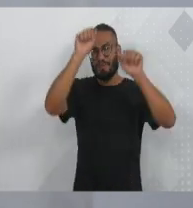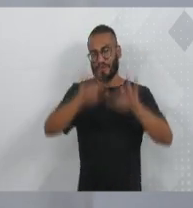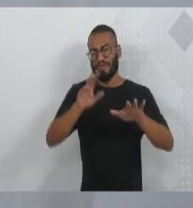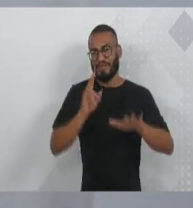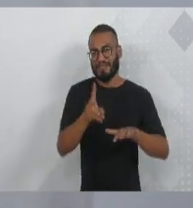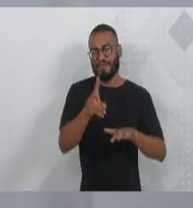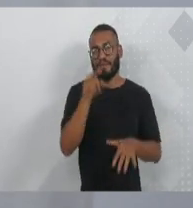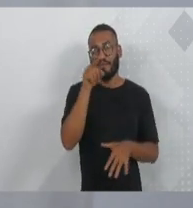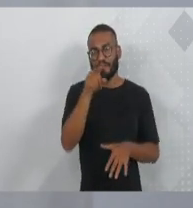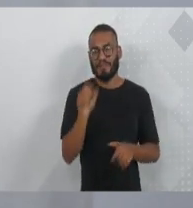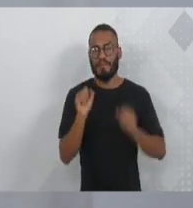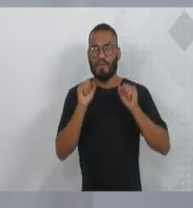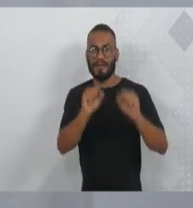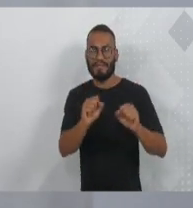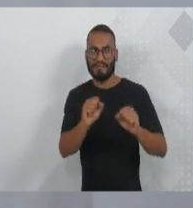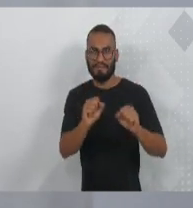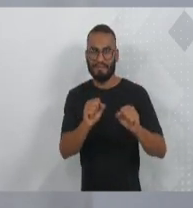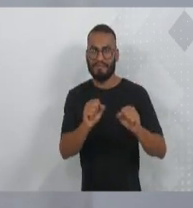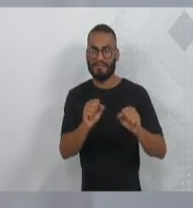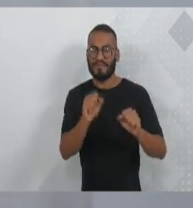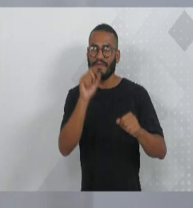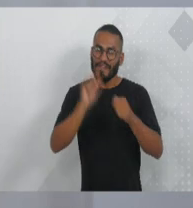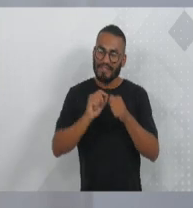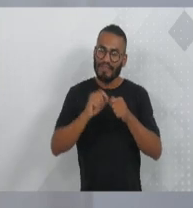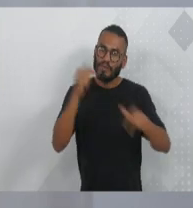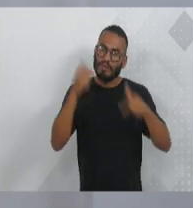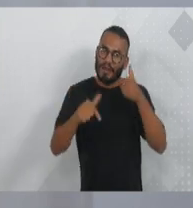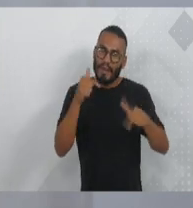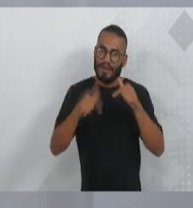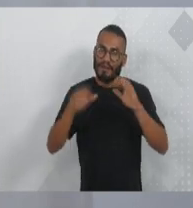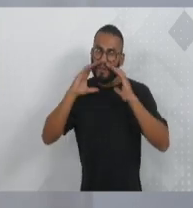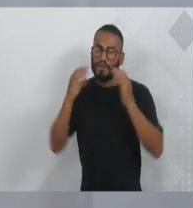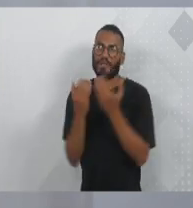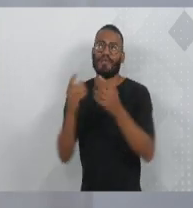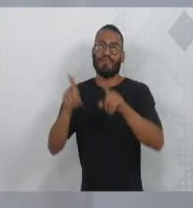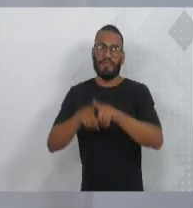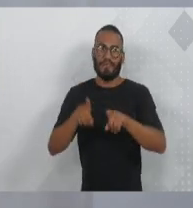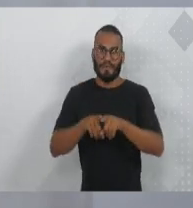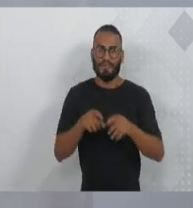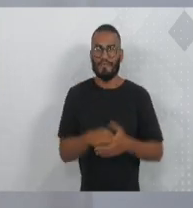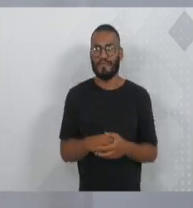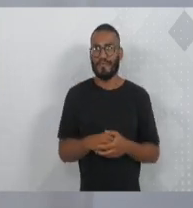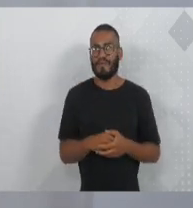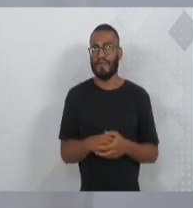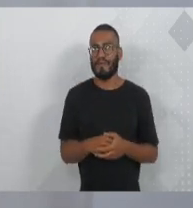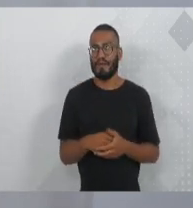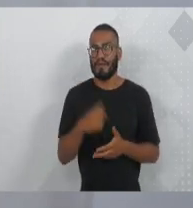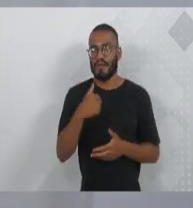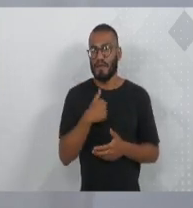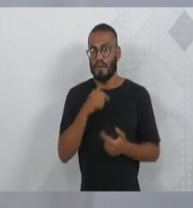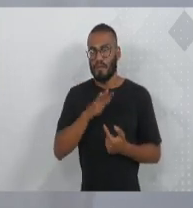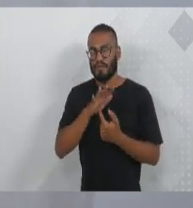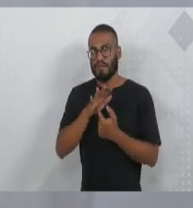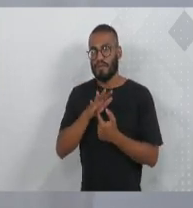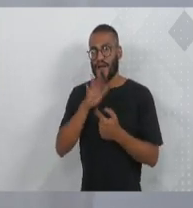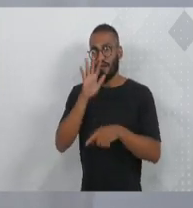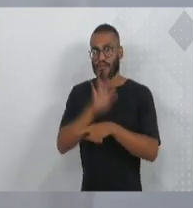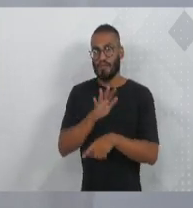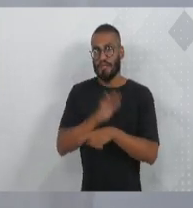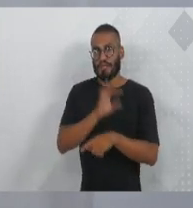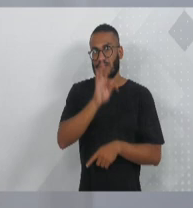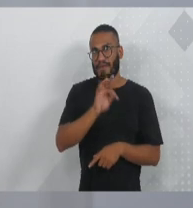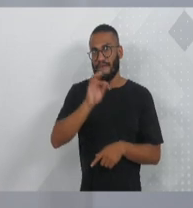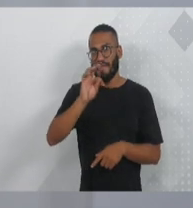você possa sempre fazer o seu trabalho junto àquela comunidade também. Queria falar, trazer com a ajuda da TVL o